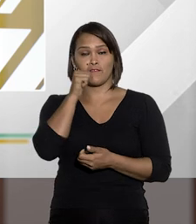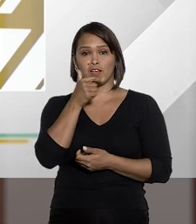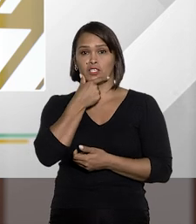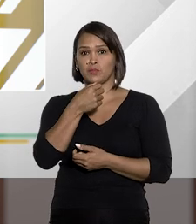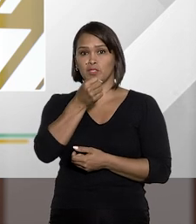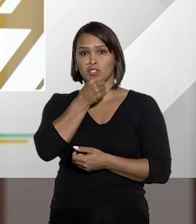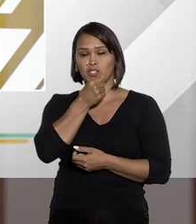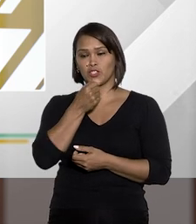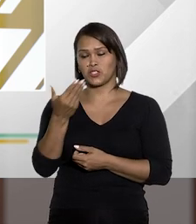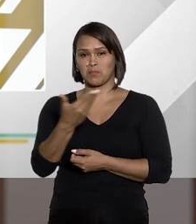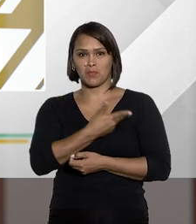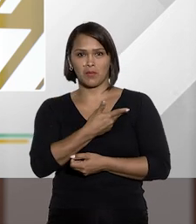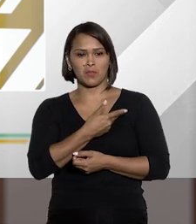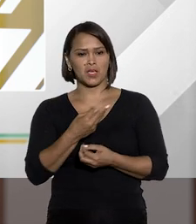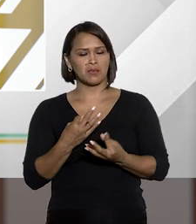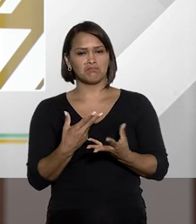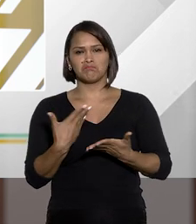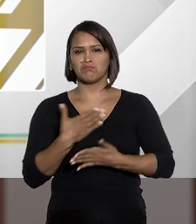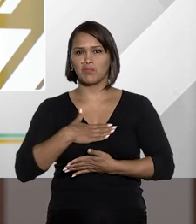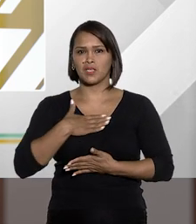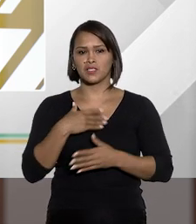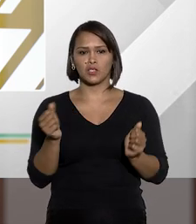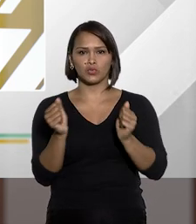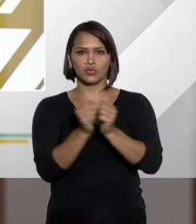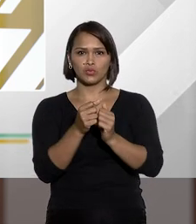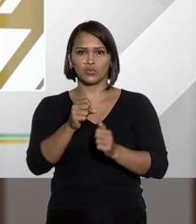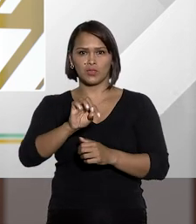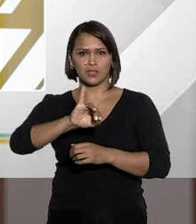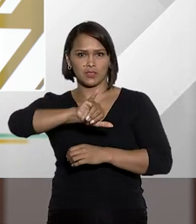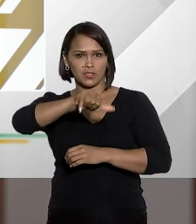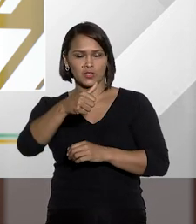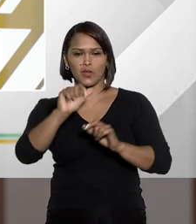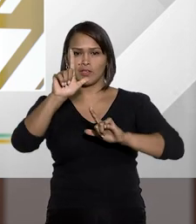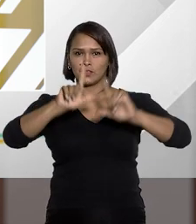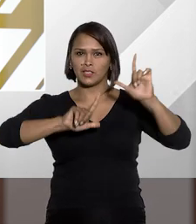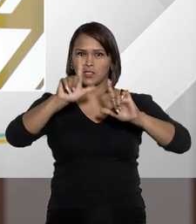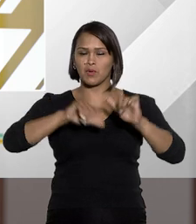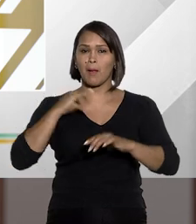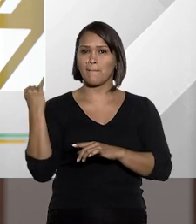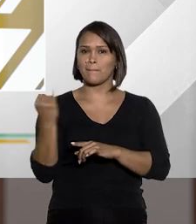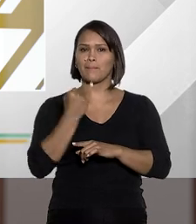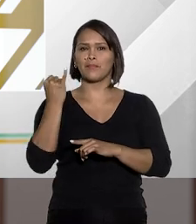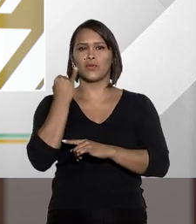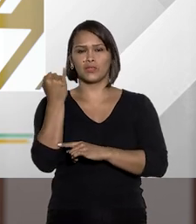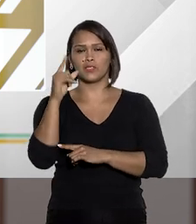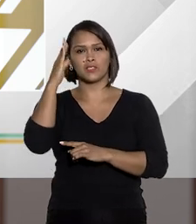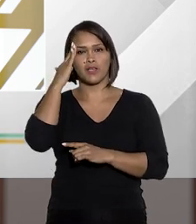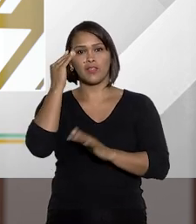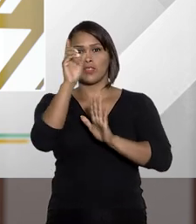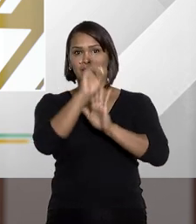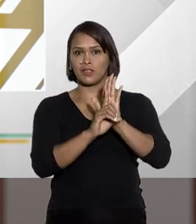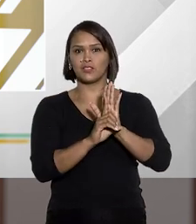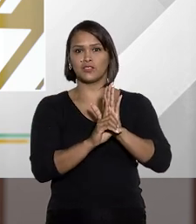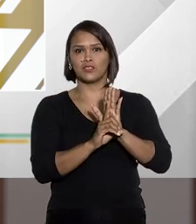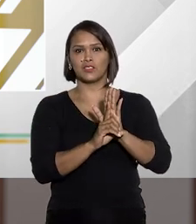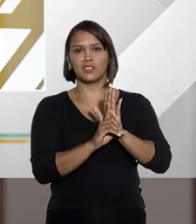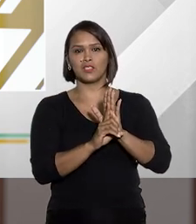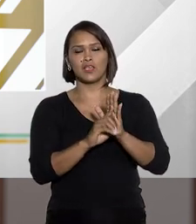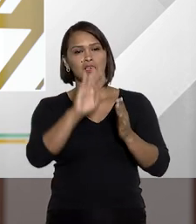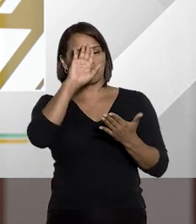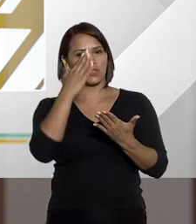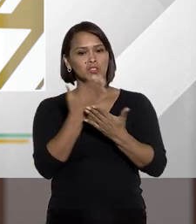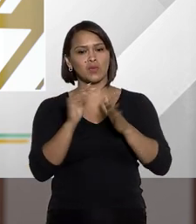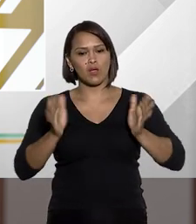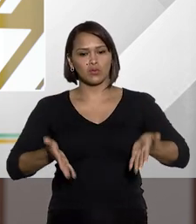Fátima, Tiago, Rogério, sempre um prazer estar aqui no STJ, nesse programa tão importante que é o Entender Direito.